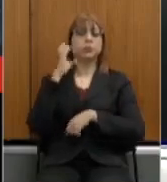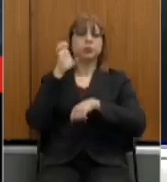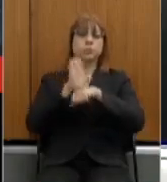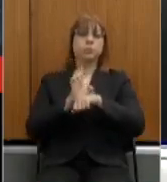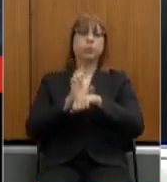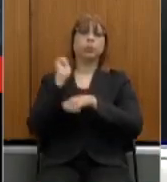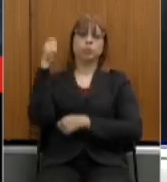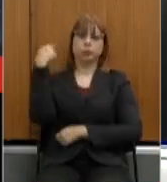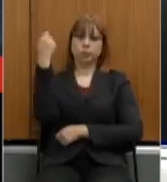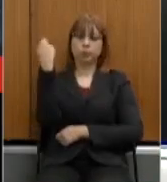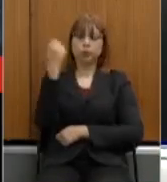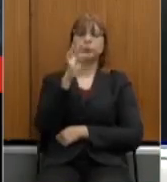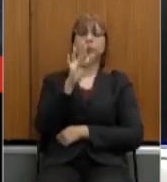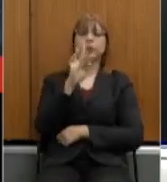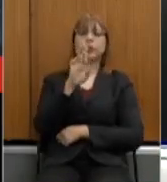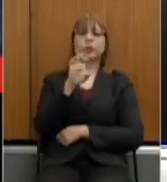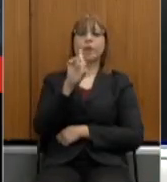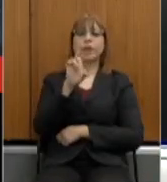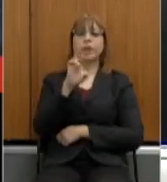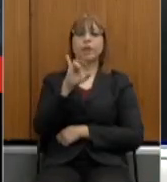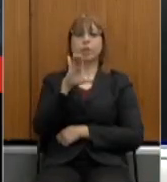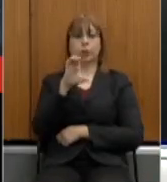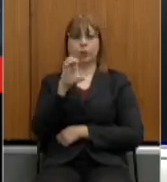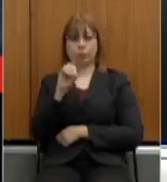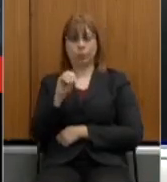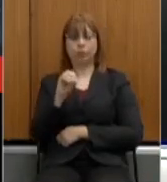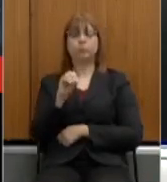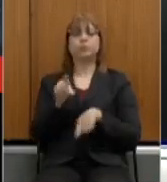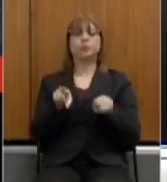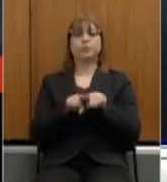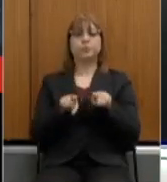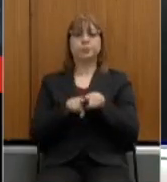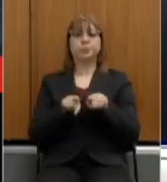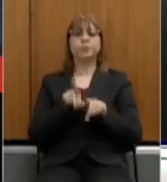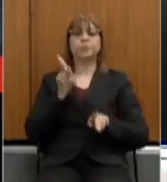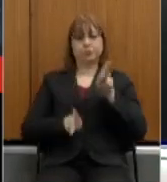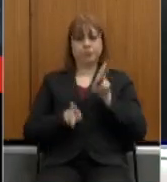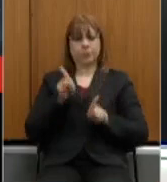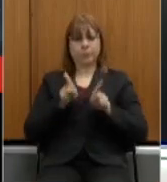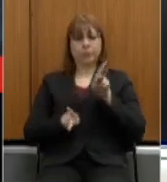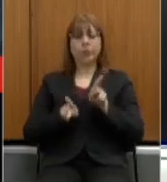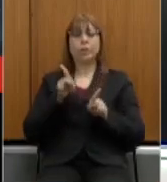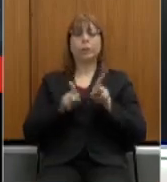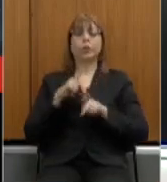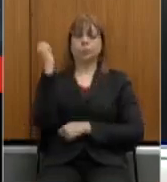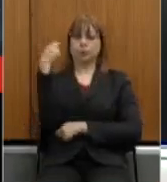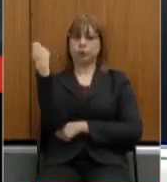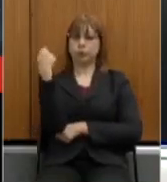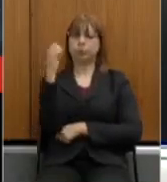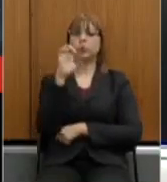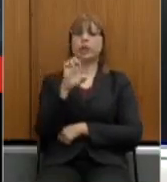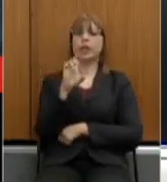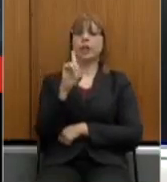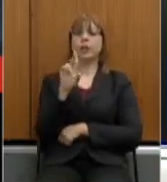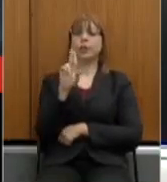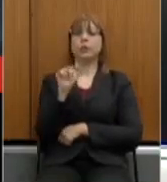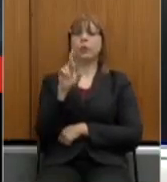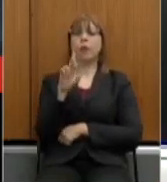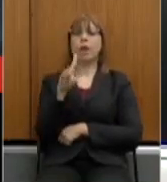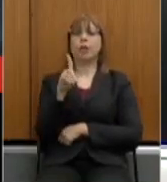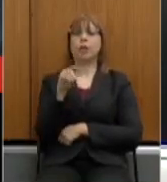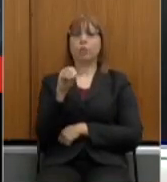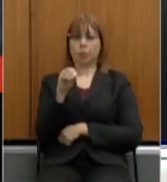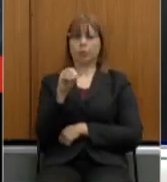Grande do Sul, Frederico Antunes, Procurador-Geral do Estado do Rio Grande do Sul, Eduardo Cunha da Costa